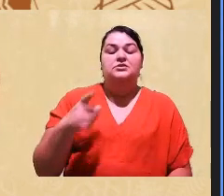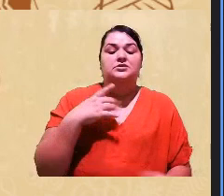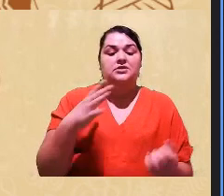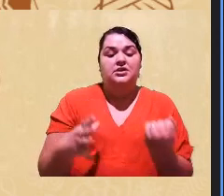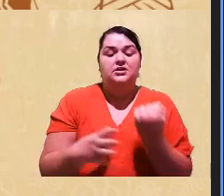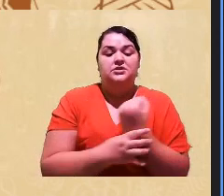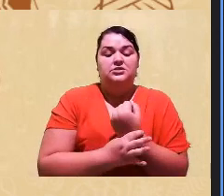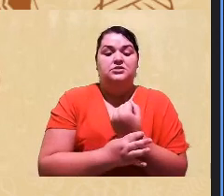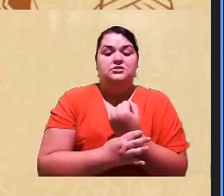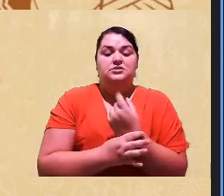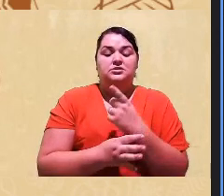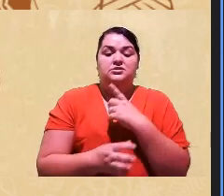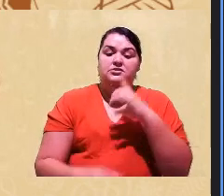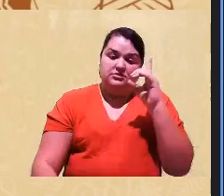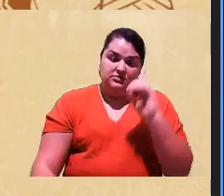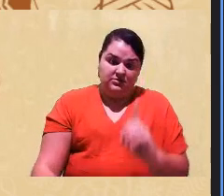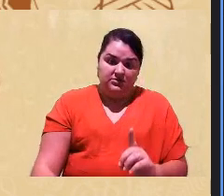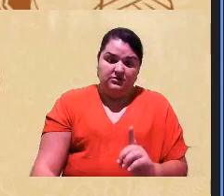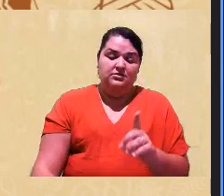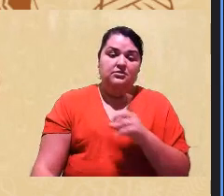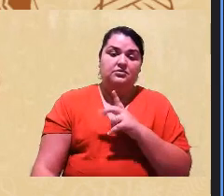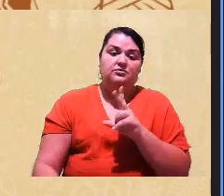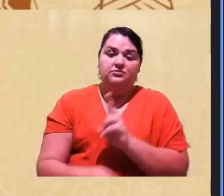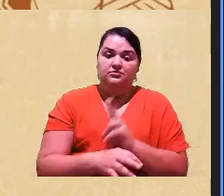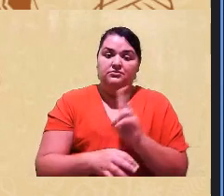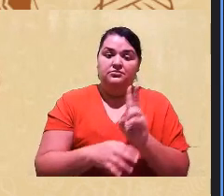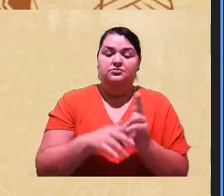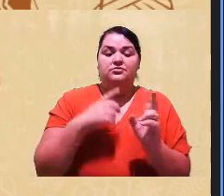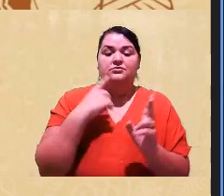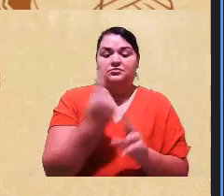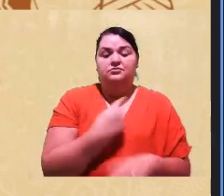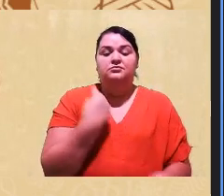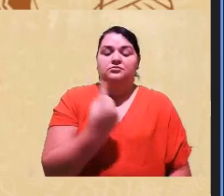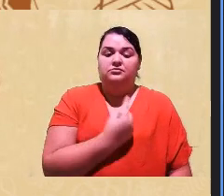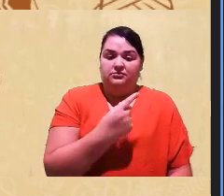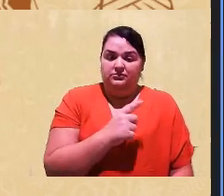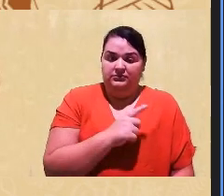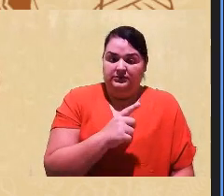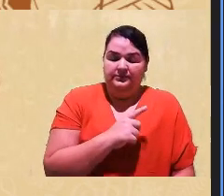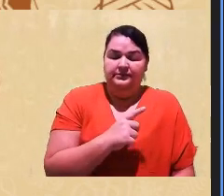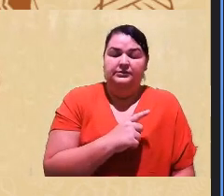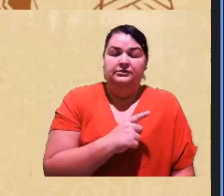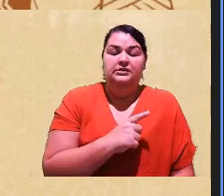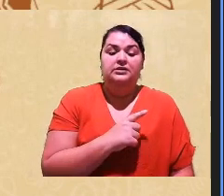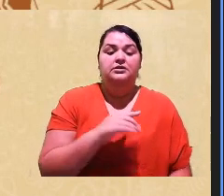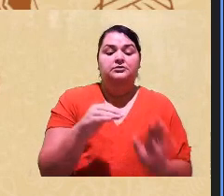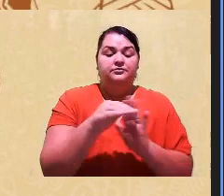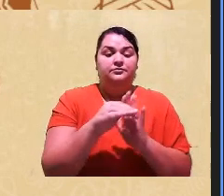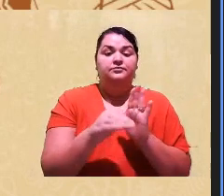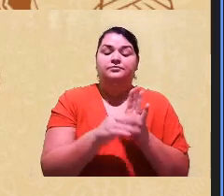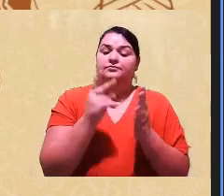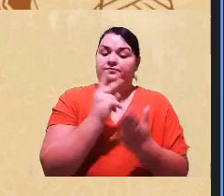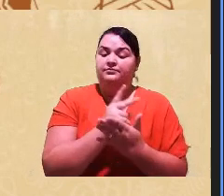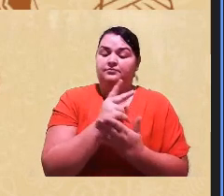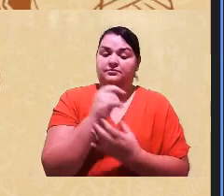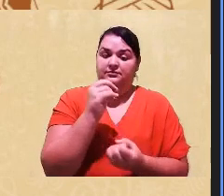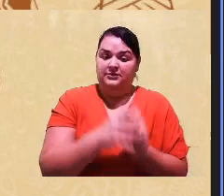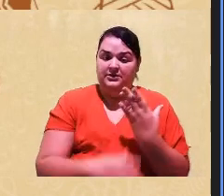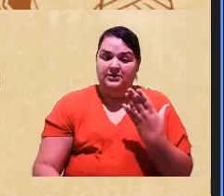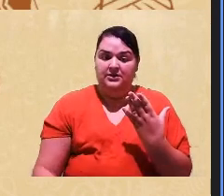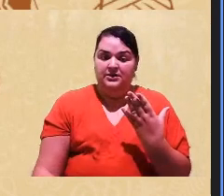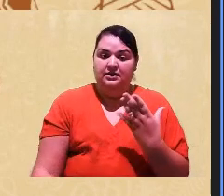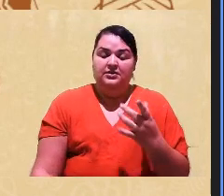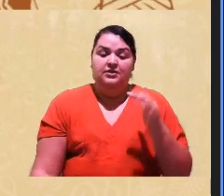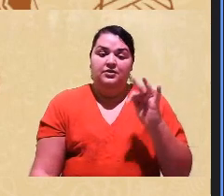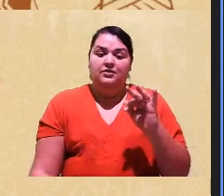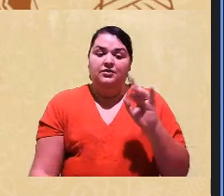esse direito constitucional que nós temos. Os critérios adotados e aí pela FUNAI,